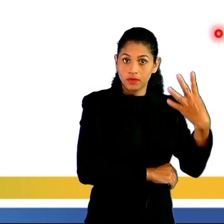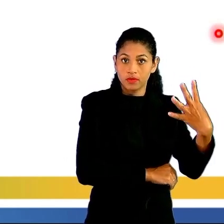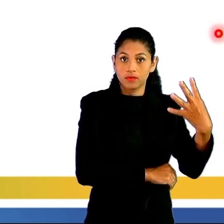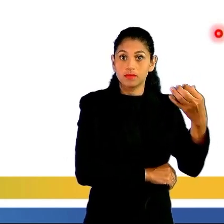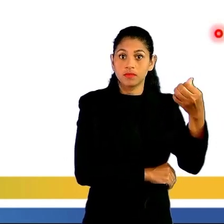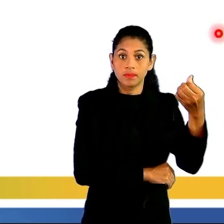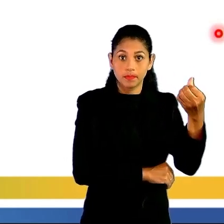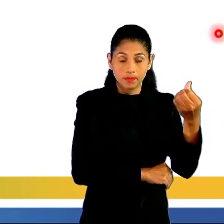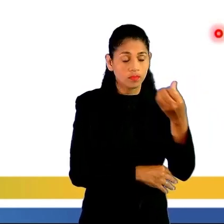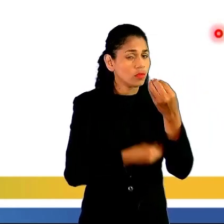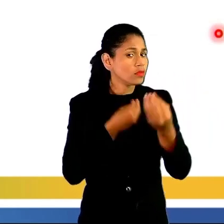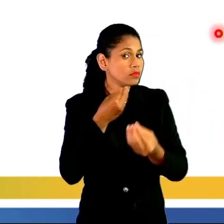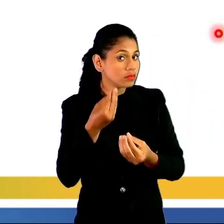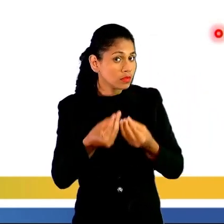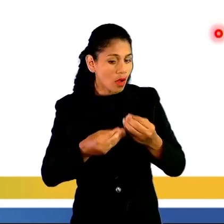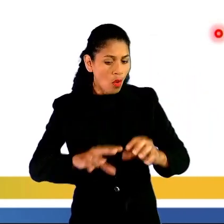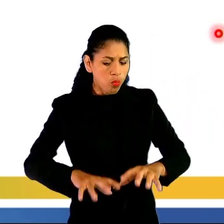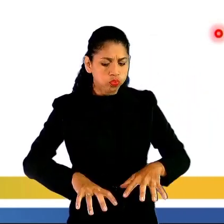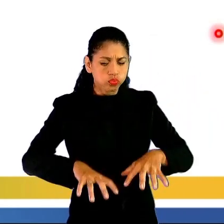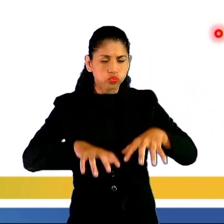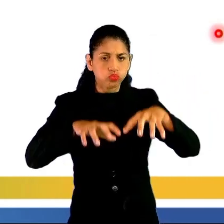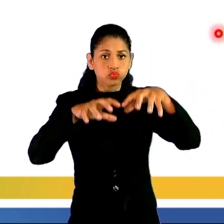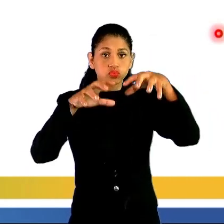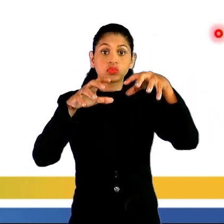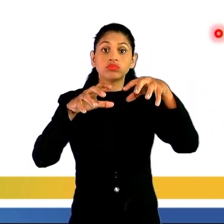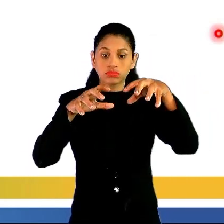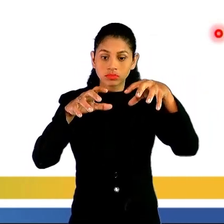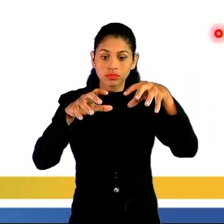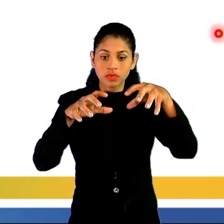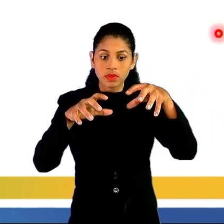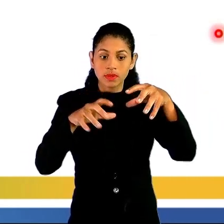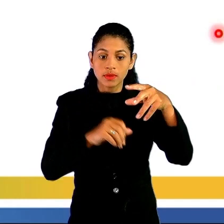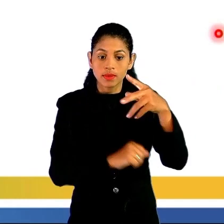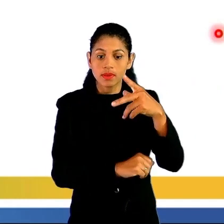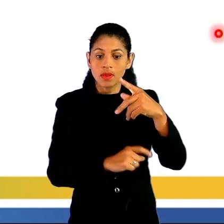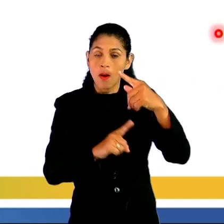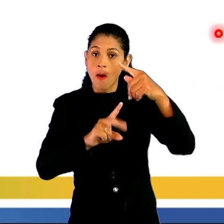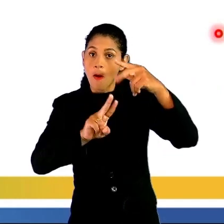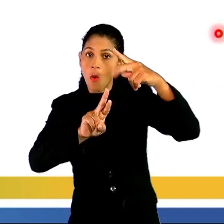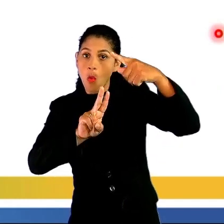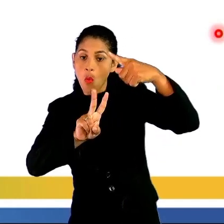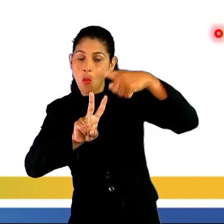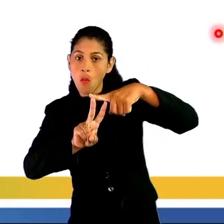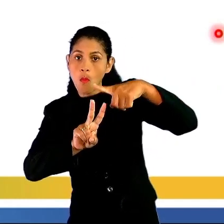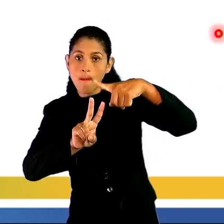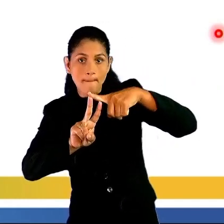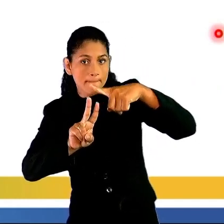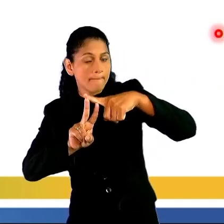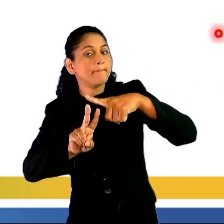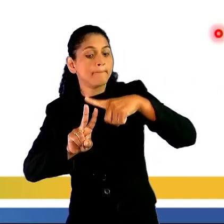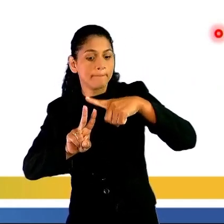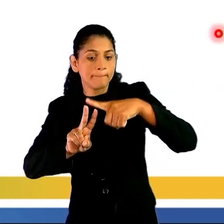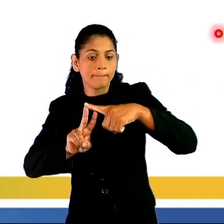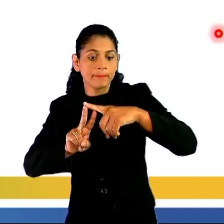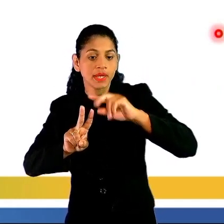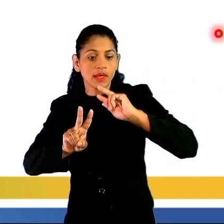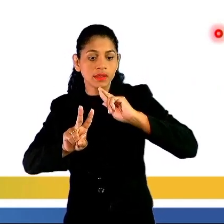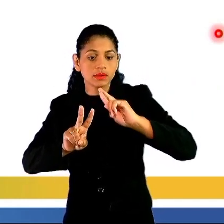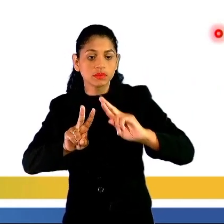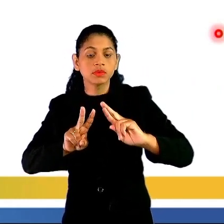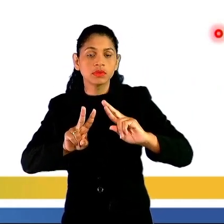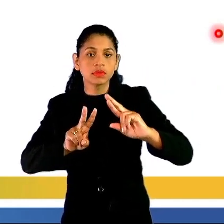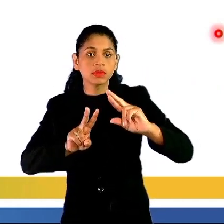o volume de um cilindro? π vezes o raio ao quadrado vezes a altura. Temos igual a 39π.